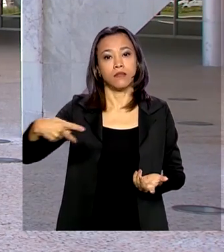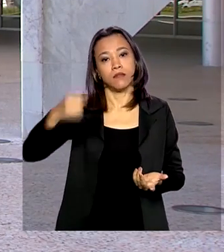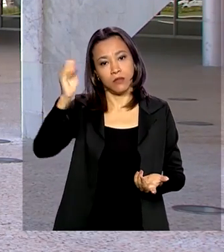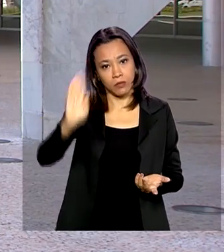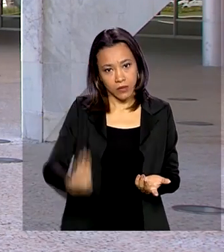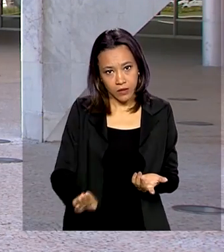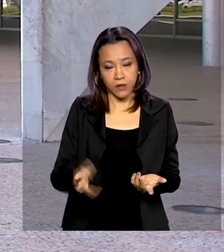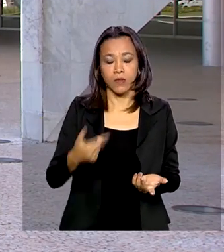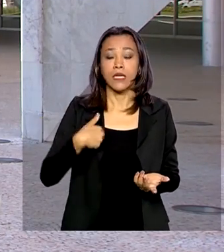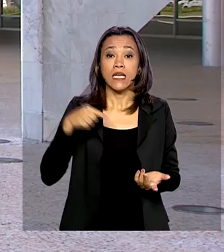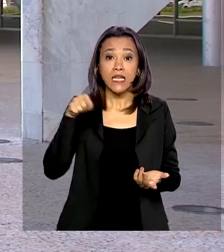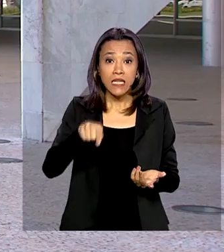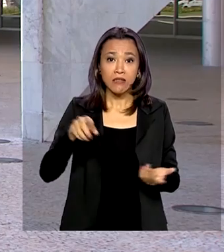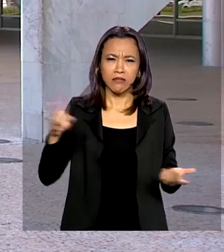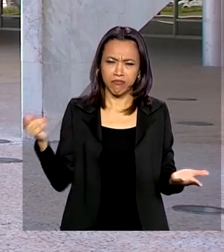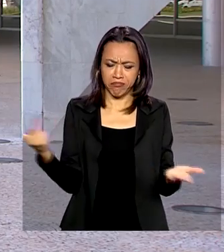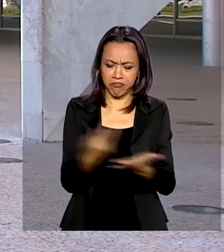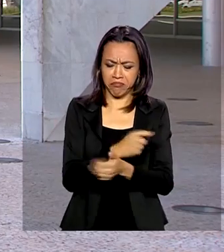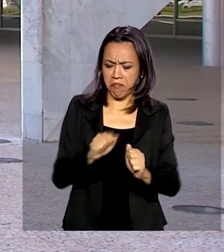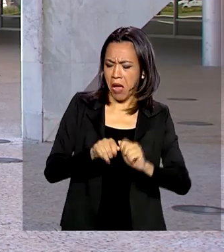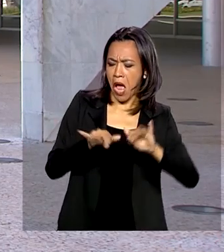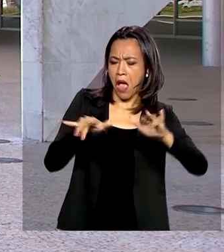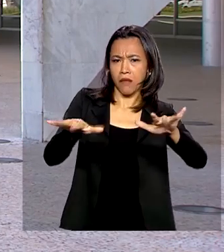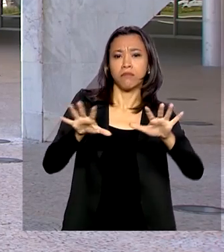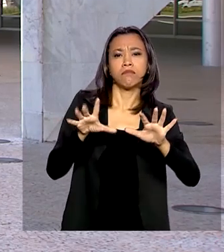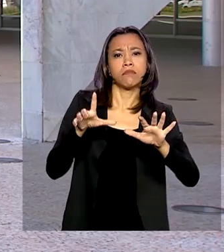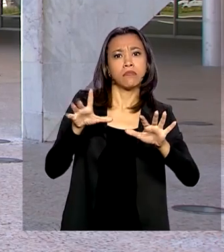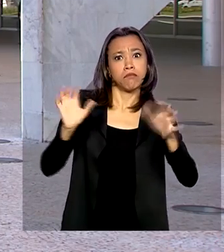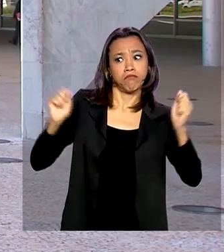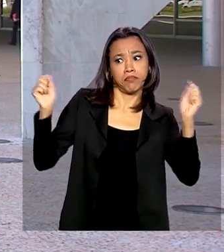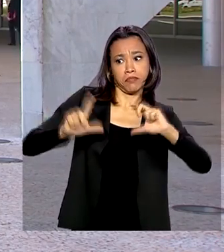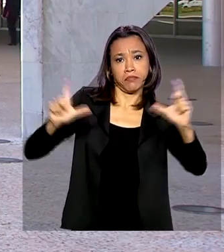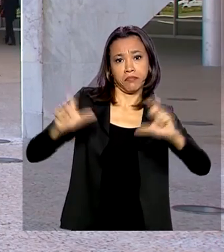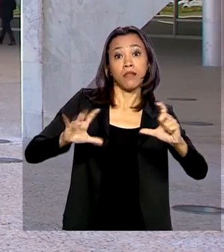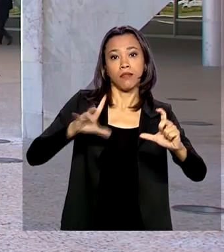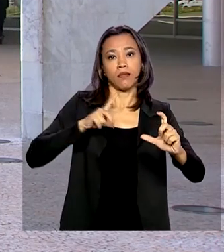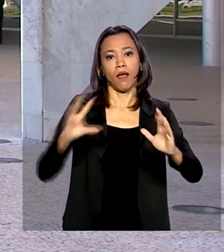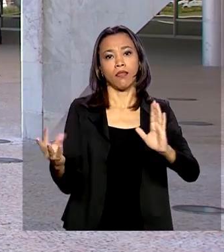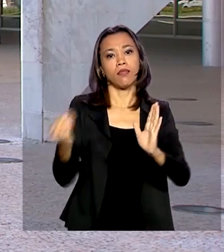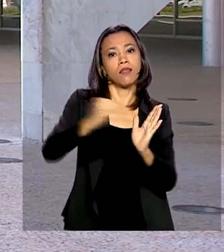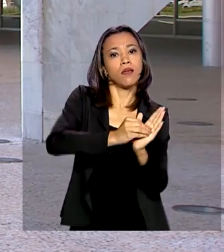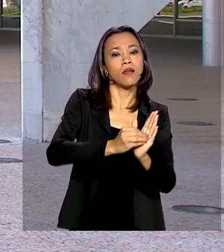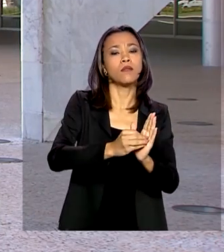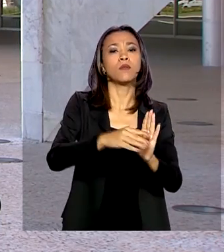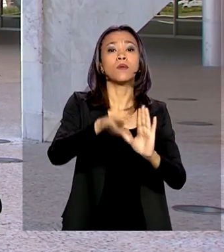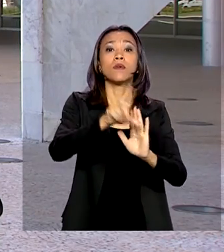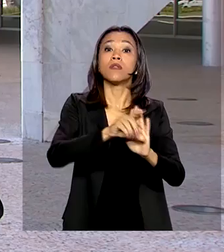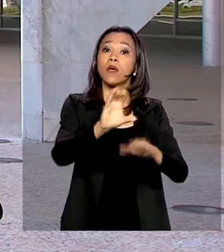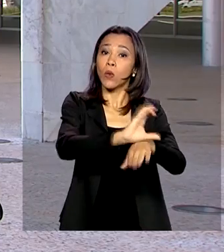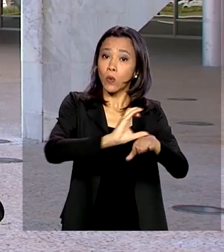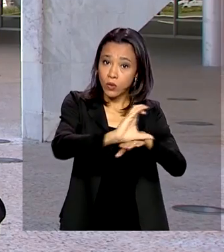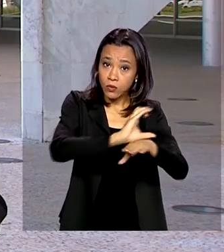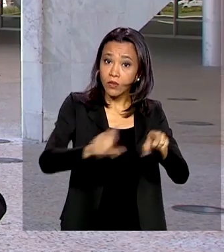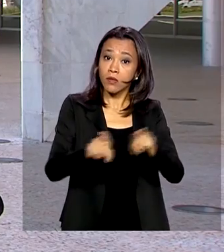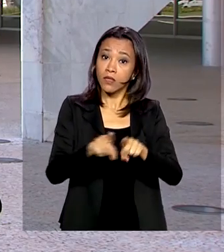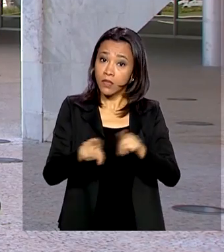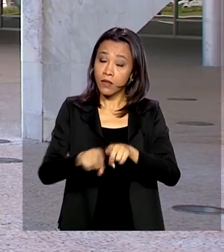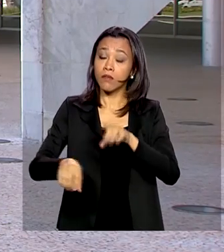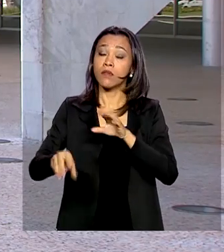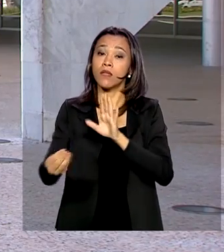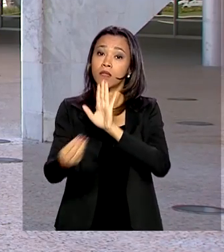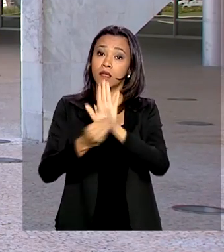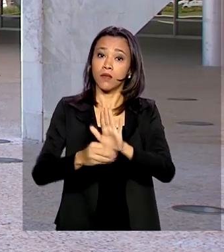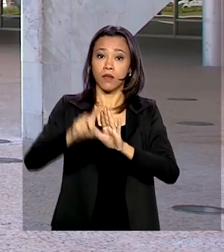de calamidade pública está previsto na Constituição Federal e também na Lei de Responsabilidade Fiscal. E uma vez aprovado, o governo